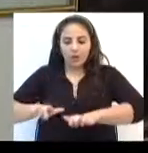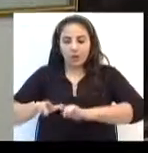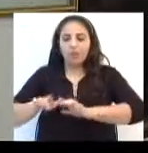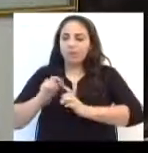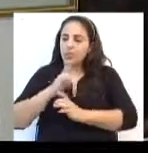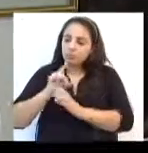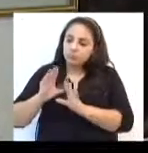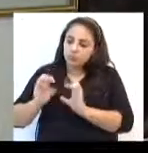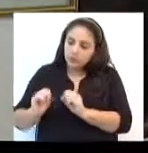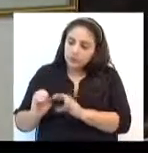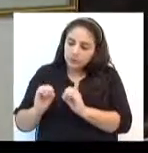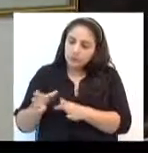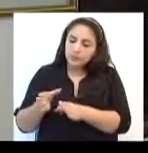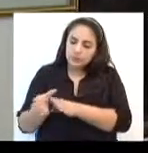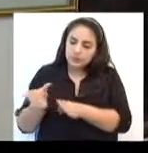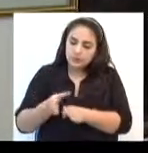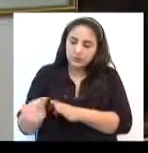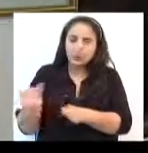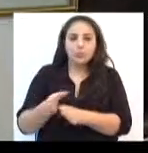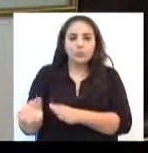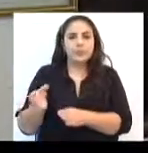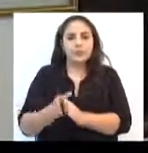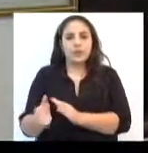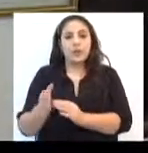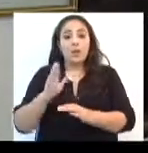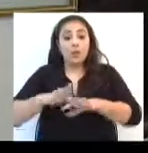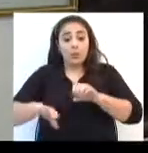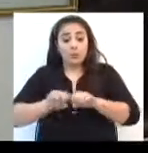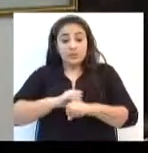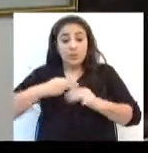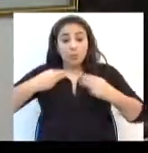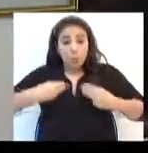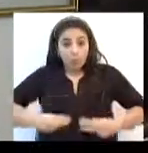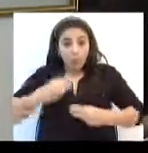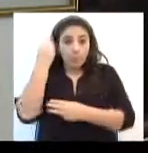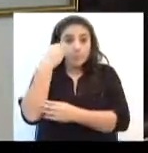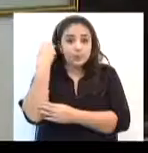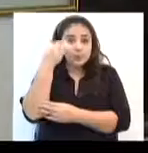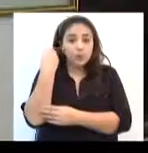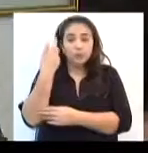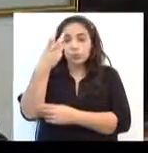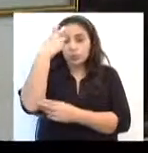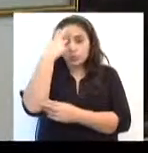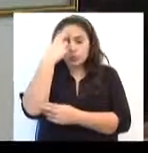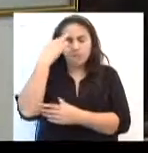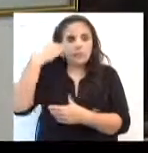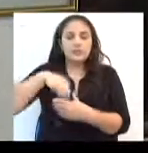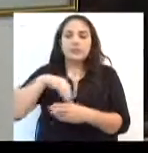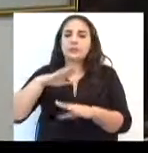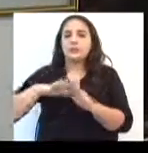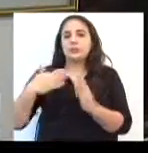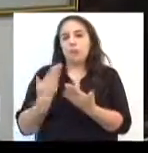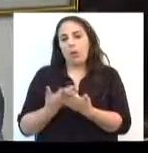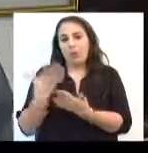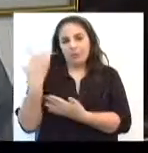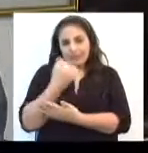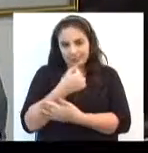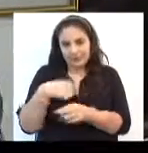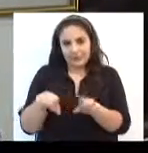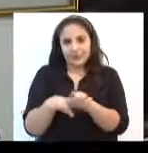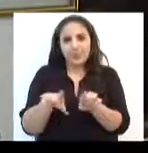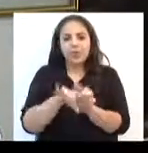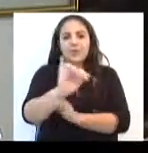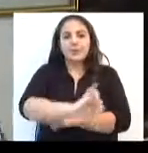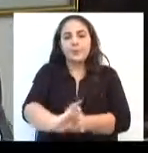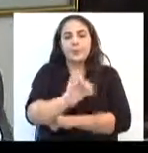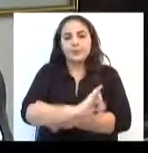orientação, a sua formação moral, psicológica, cultural, é dentro da escola que ele recebe.